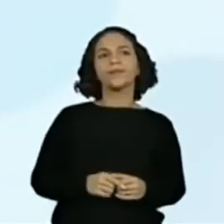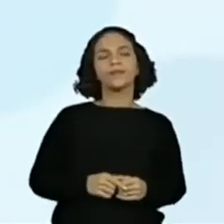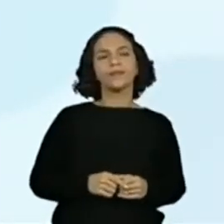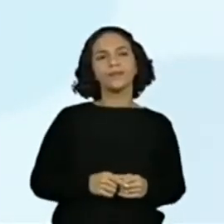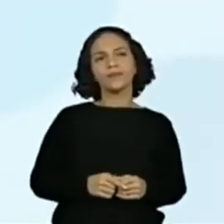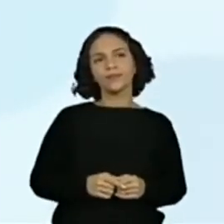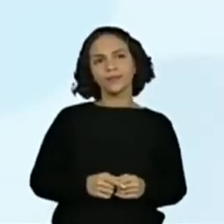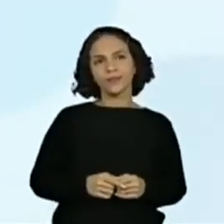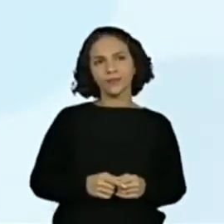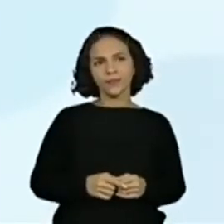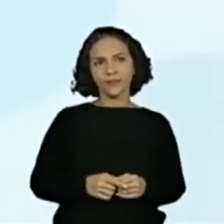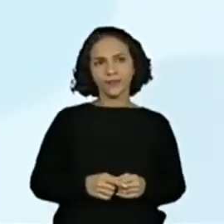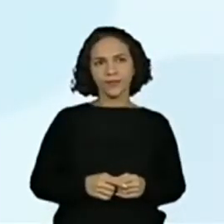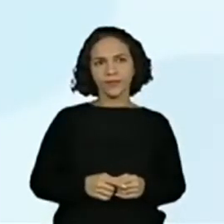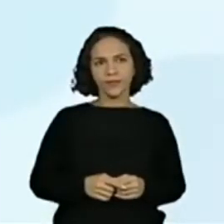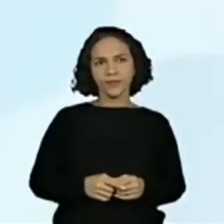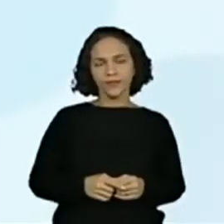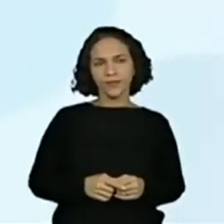Mago descobre.